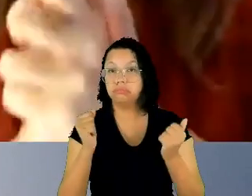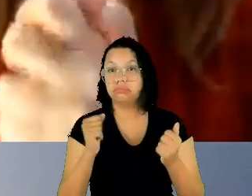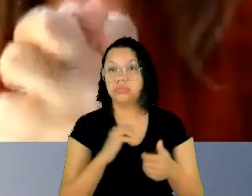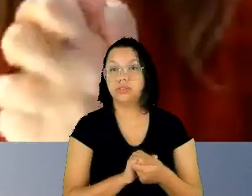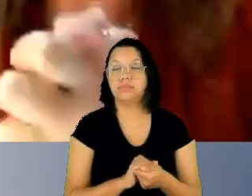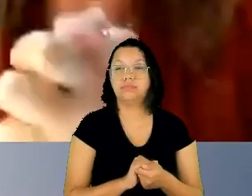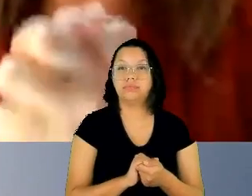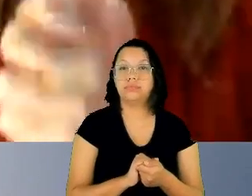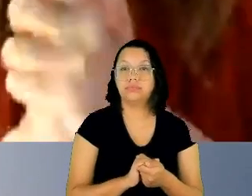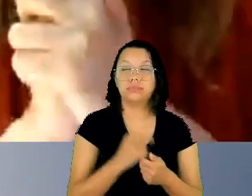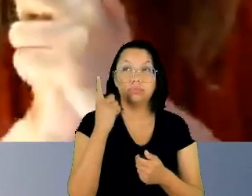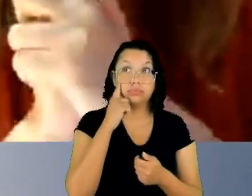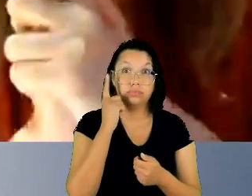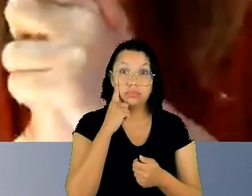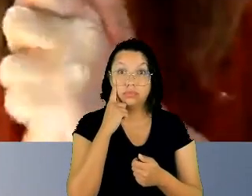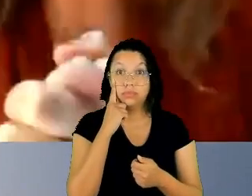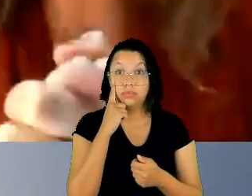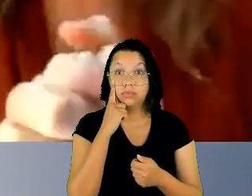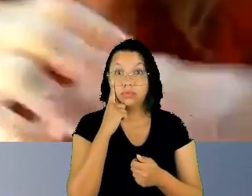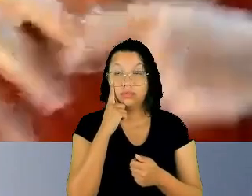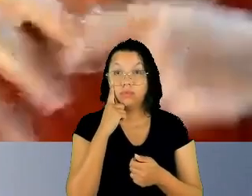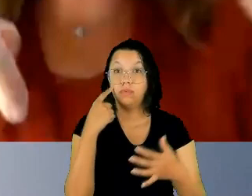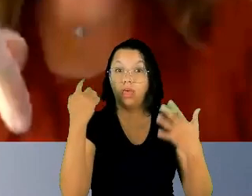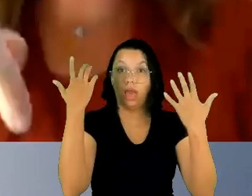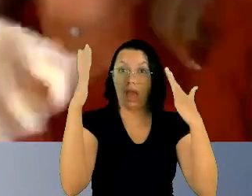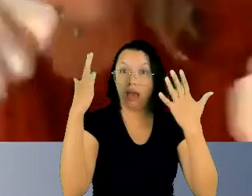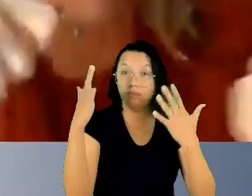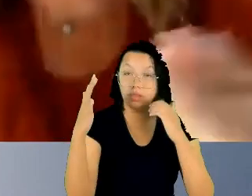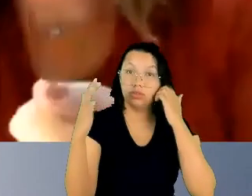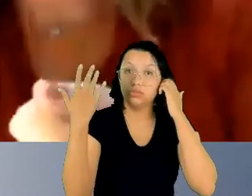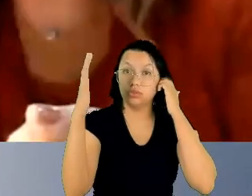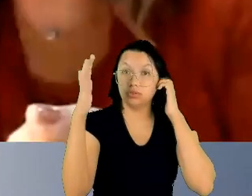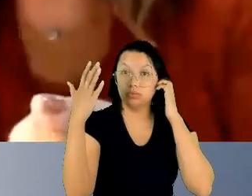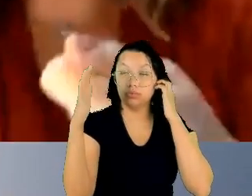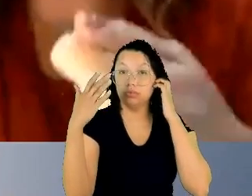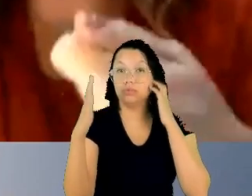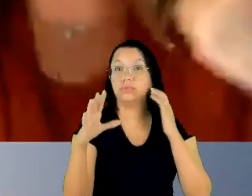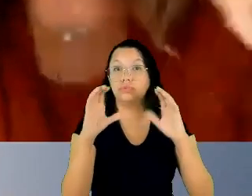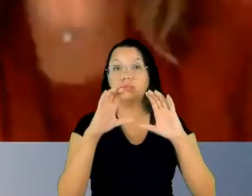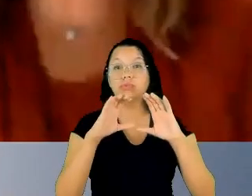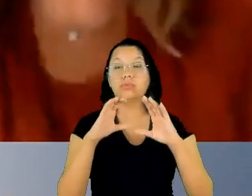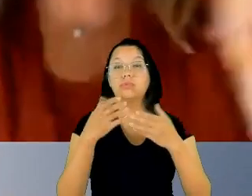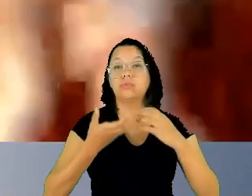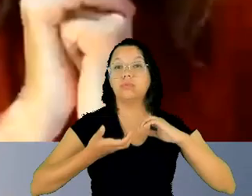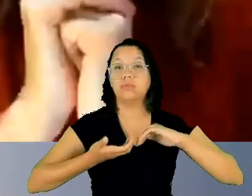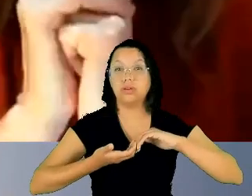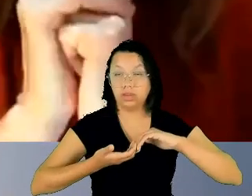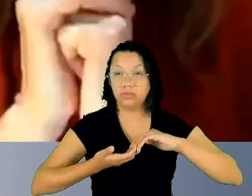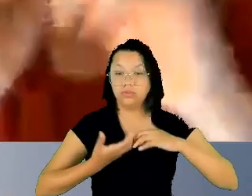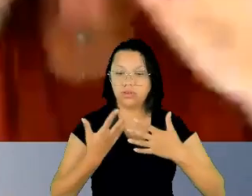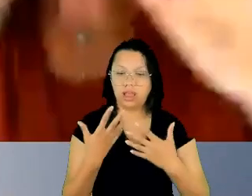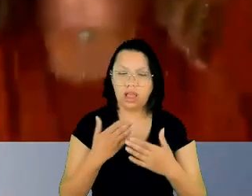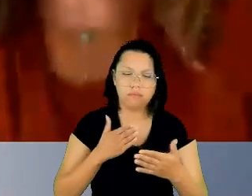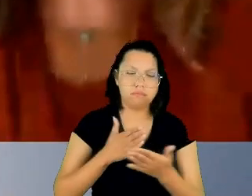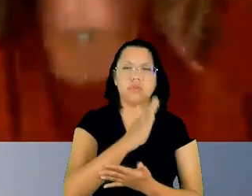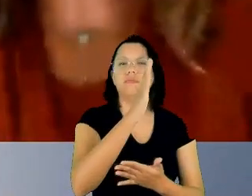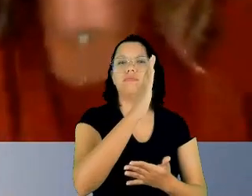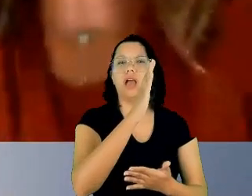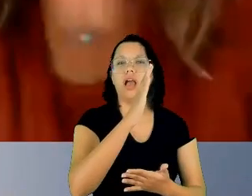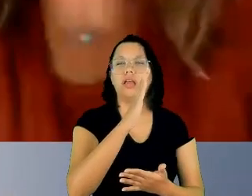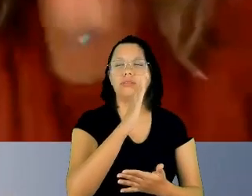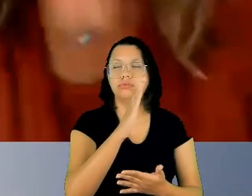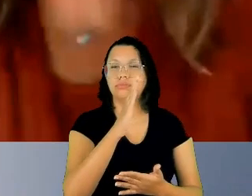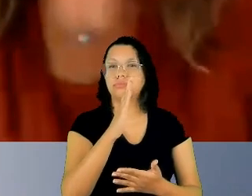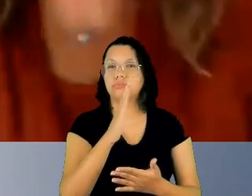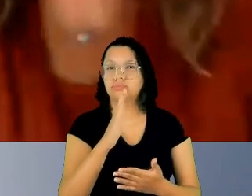que o congresso havia aprovado por unanimidade sanção promulgação publicação que já havia